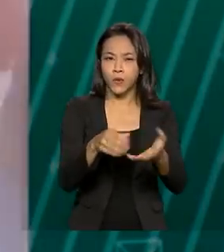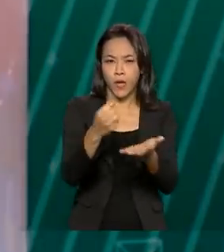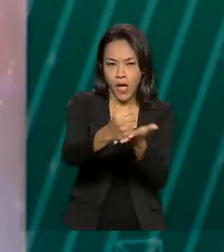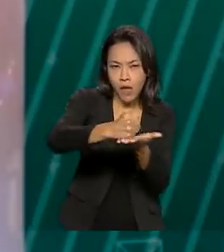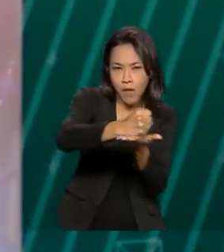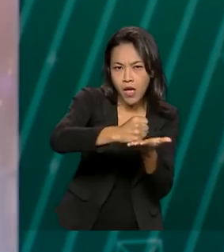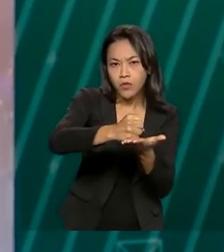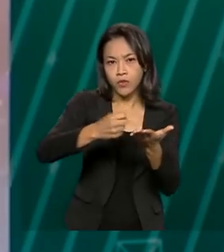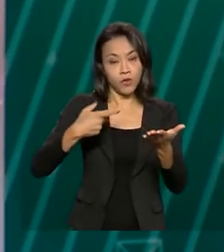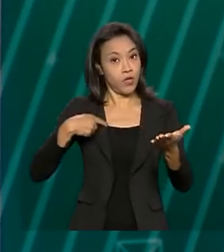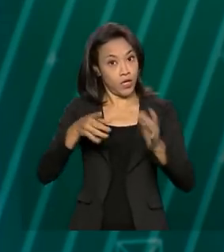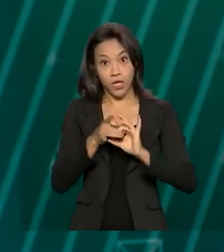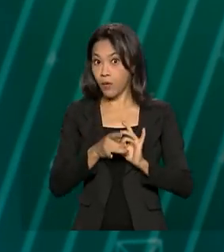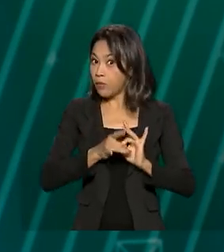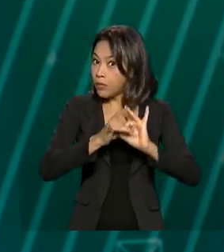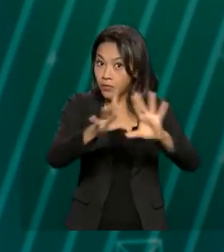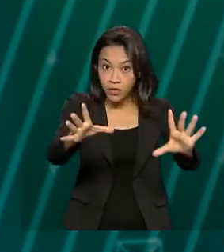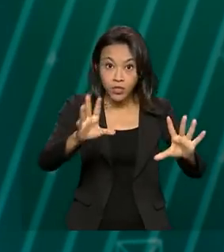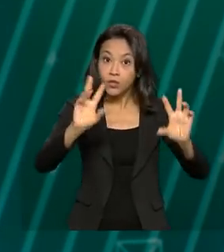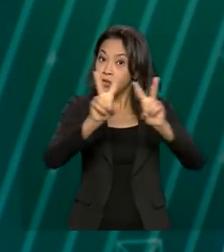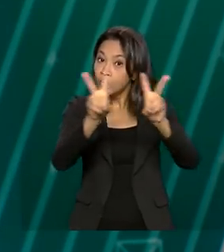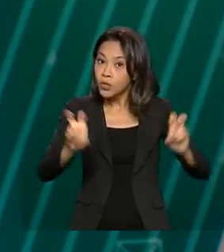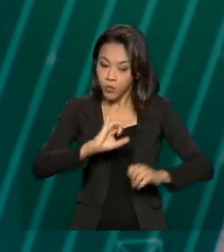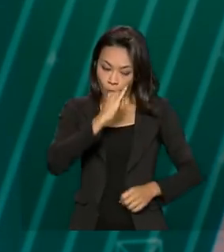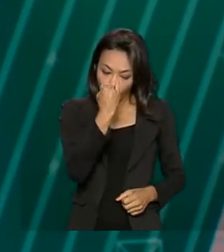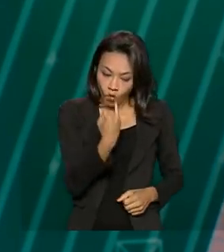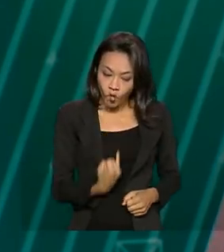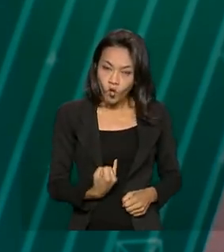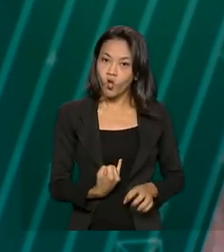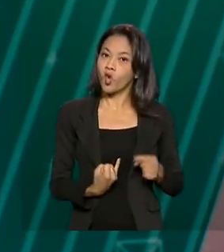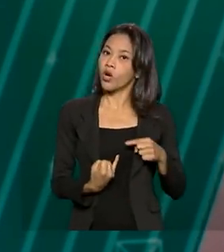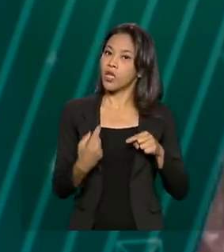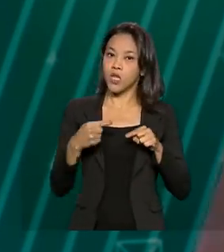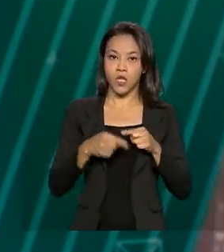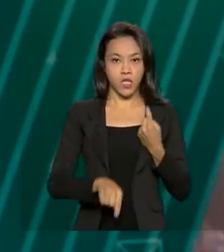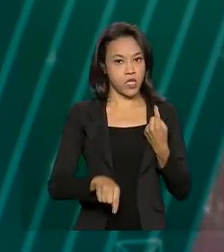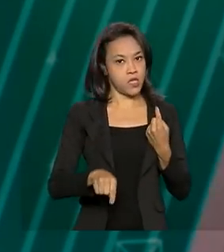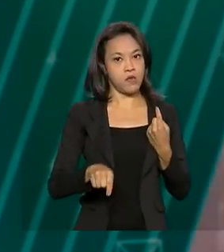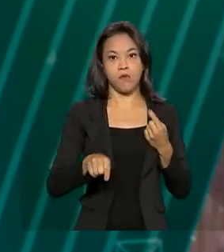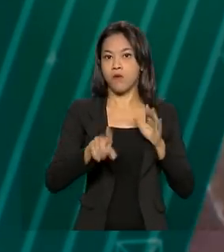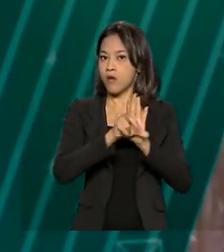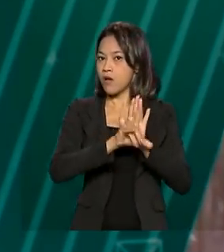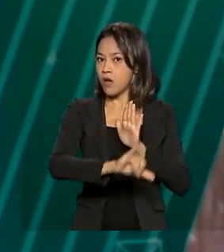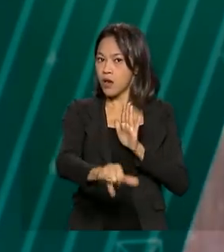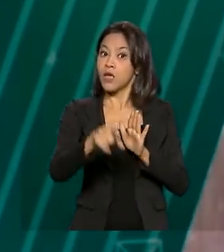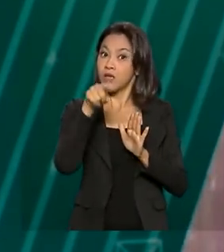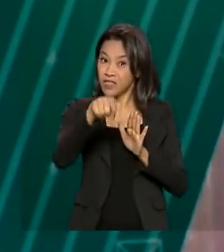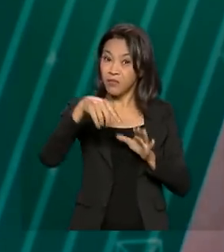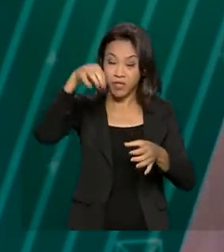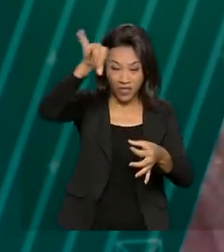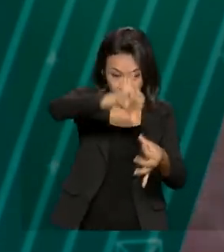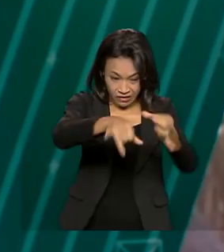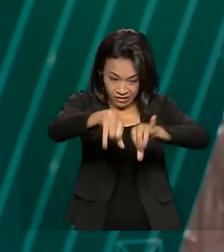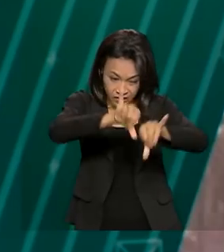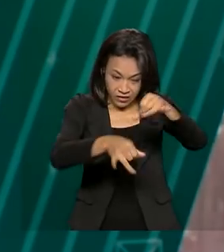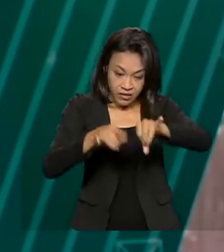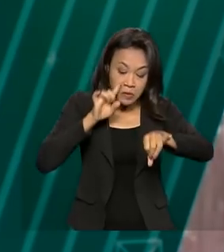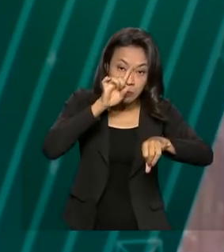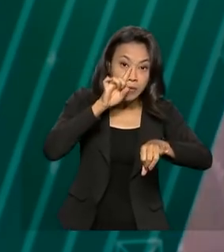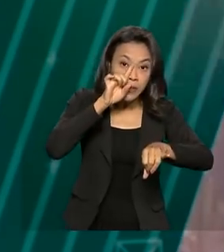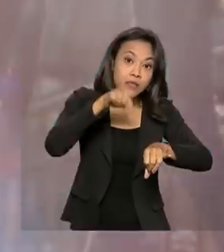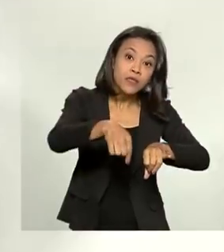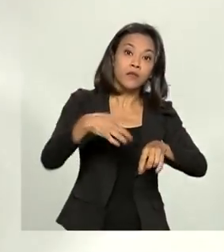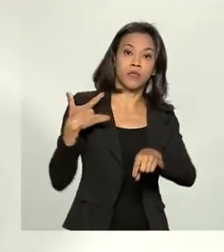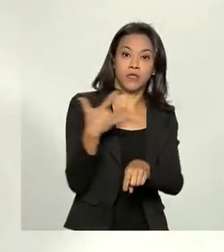não autorizadas como emagrecedores é ilegal. Esses produtos podem ter substâncias que oferecem grande risco à saúde.